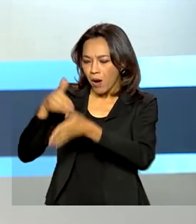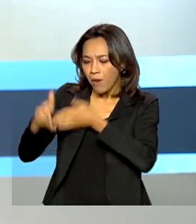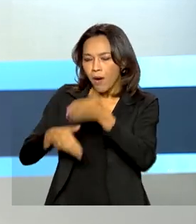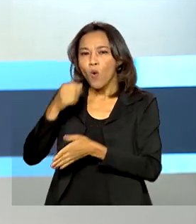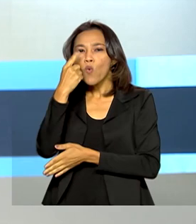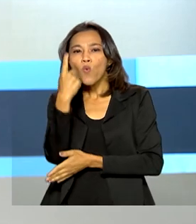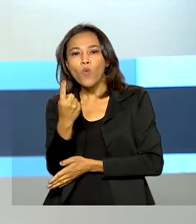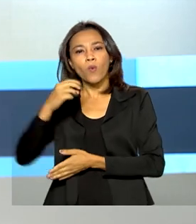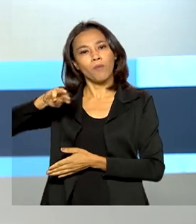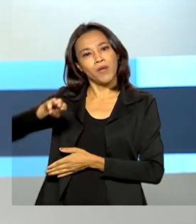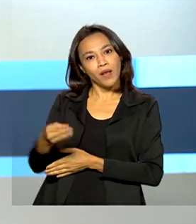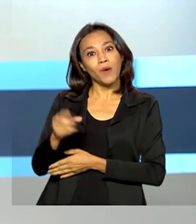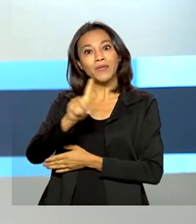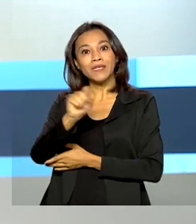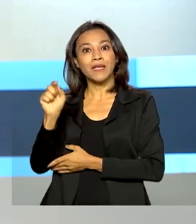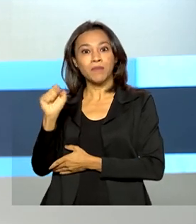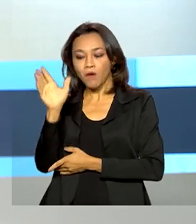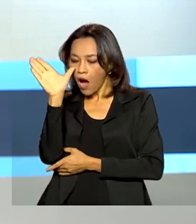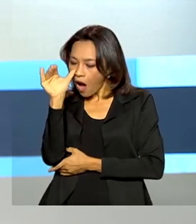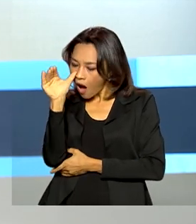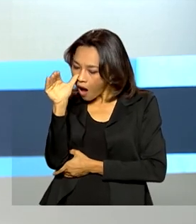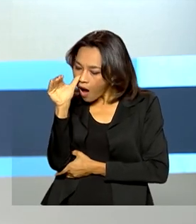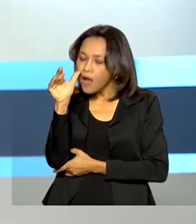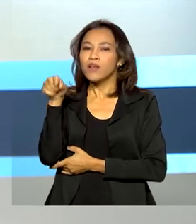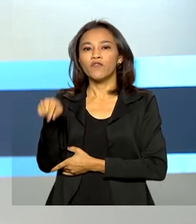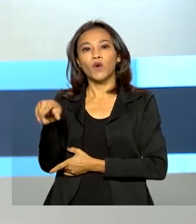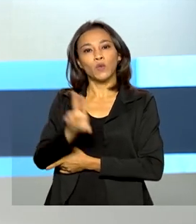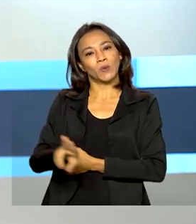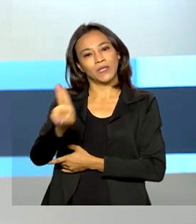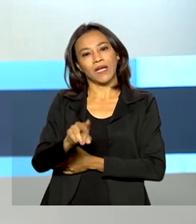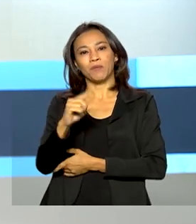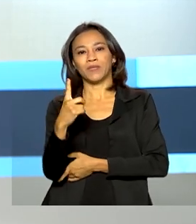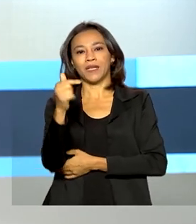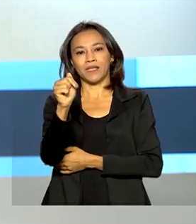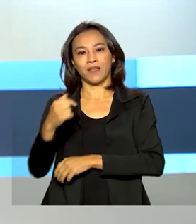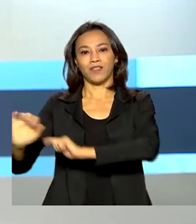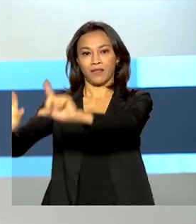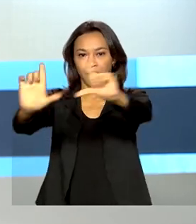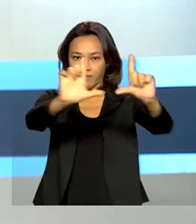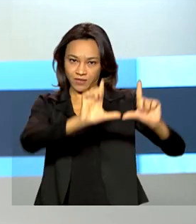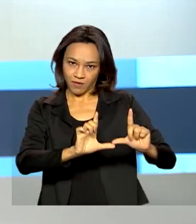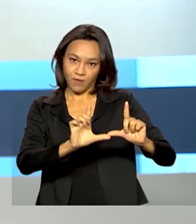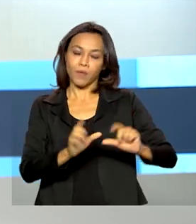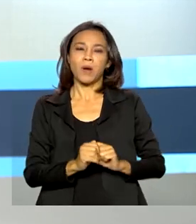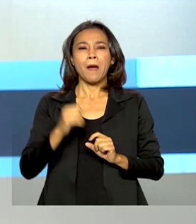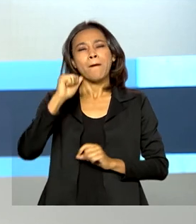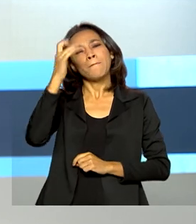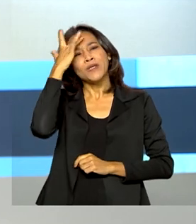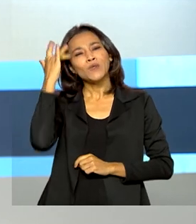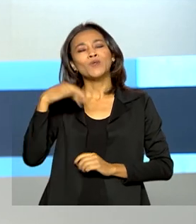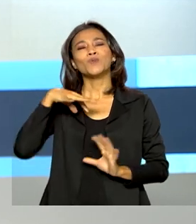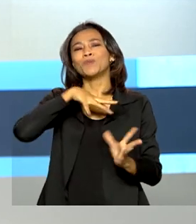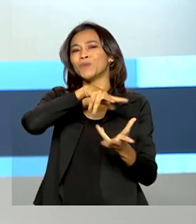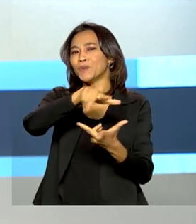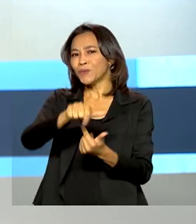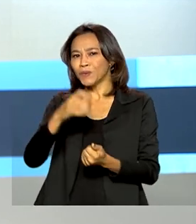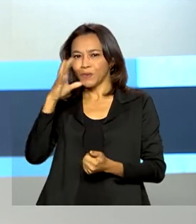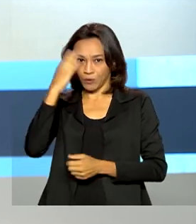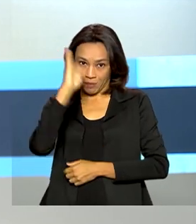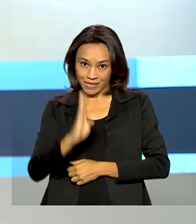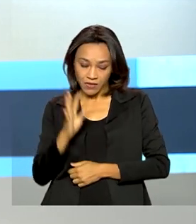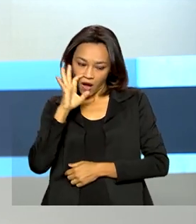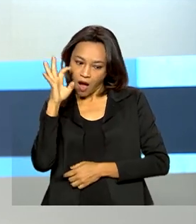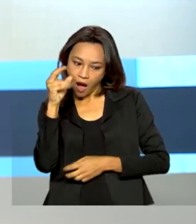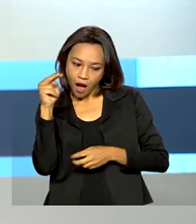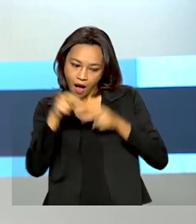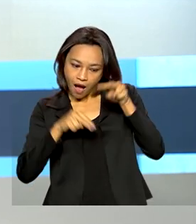milhão e 100 mil visualizações e foram utilizados por 17 canais. Brasileiros do mundo todo acompanharam a transmissão